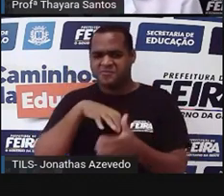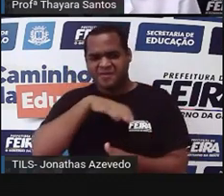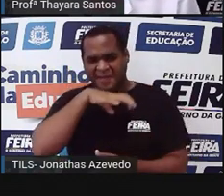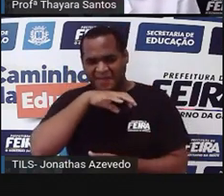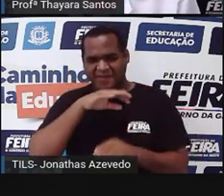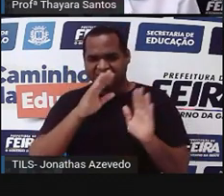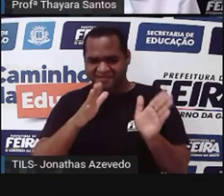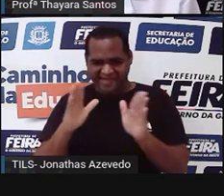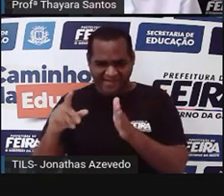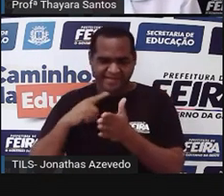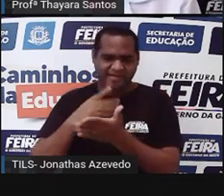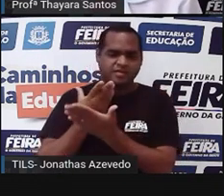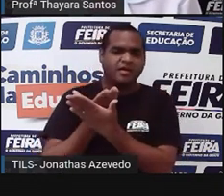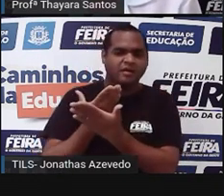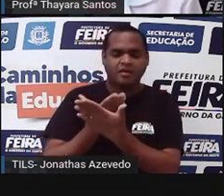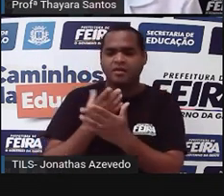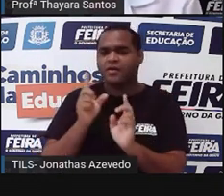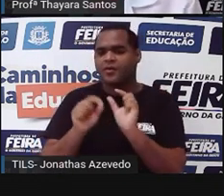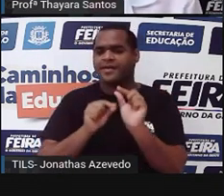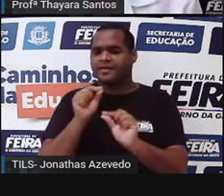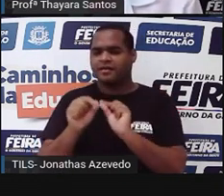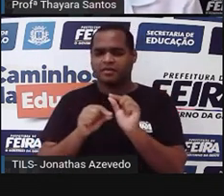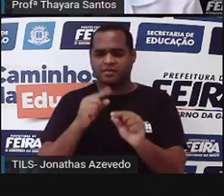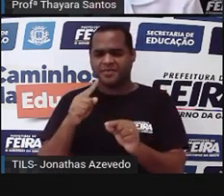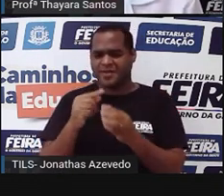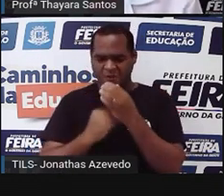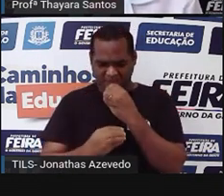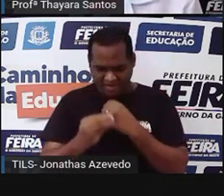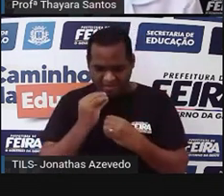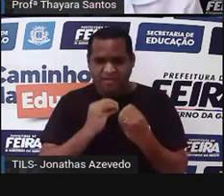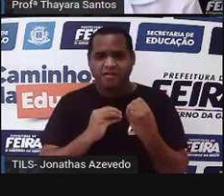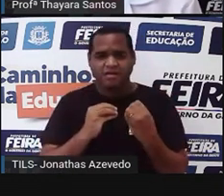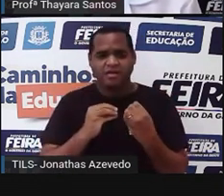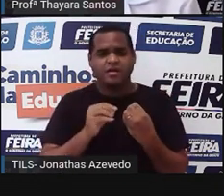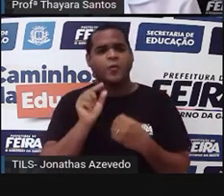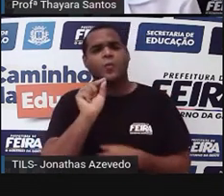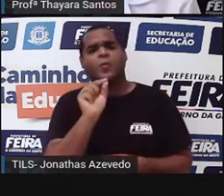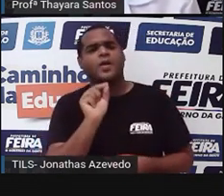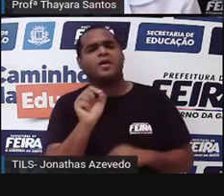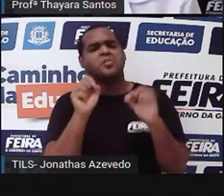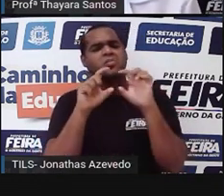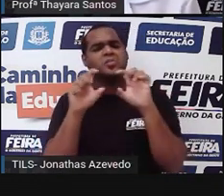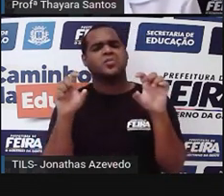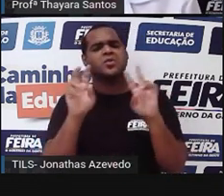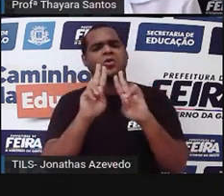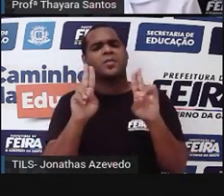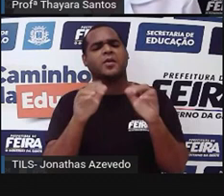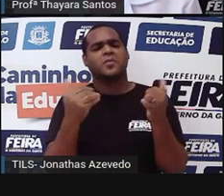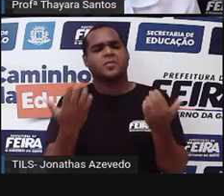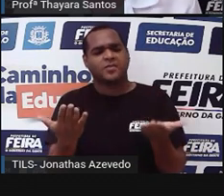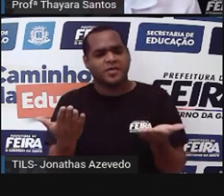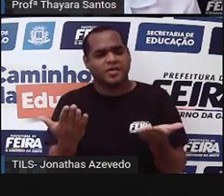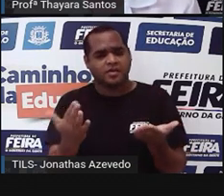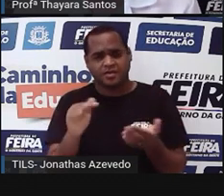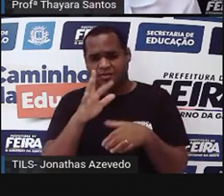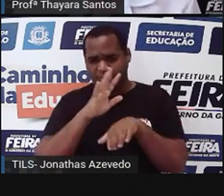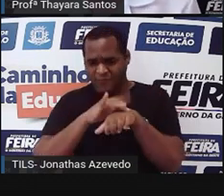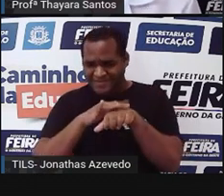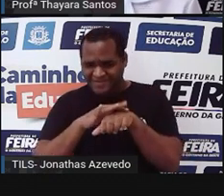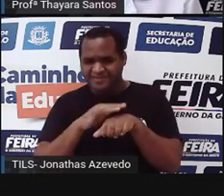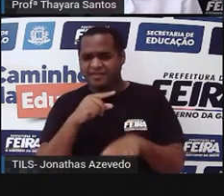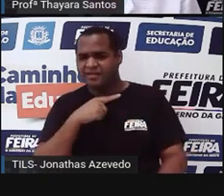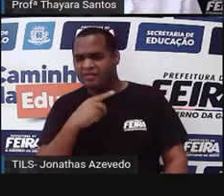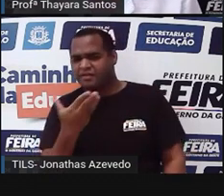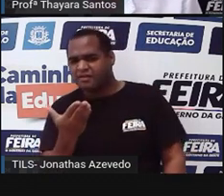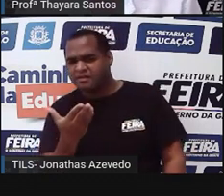os que a gente já viu antes? Será que isso aí é alguma coisa de comer? O será que são essas briófitas e essas pteridófitas? Será que é doenças? aí, gente.